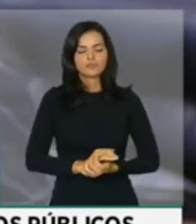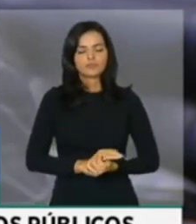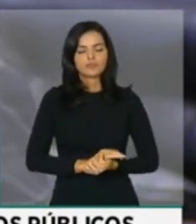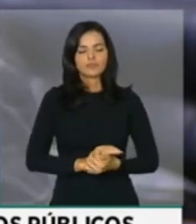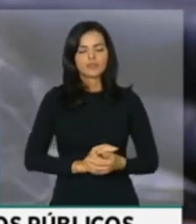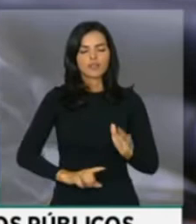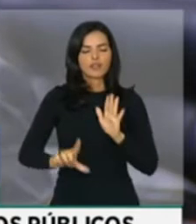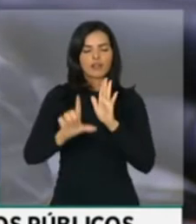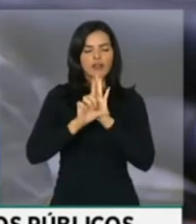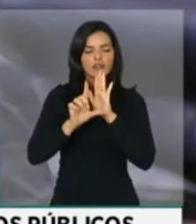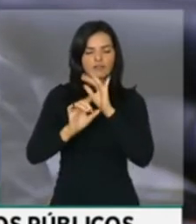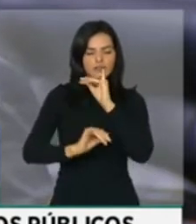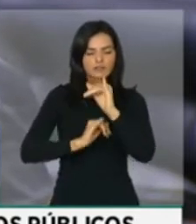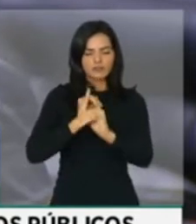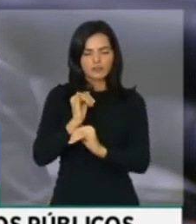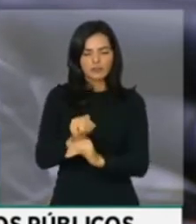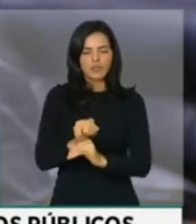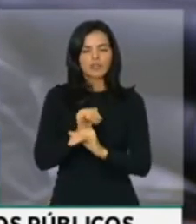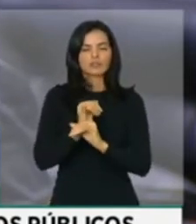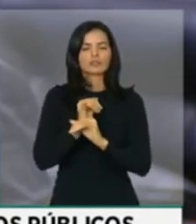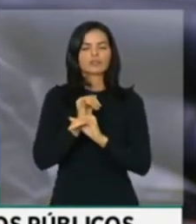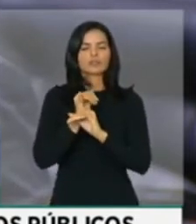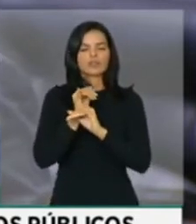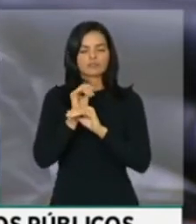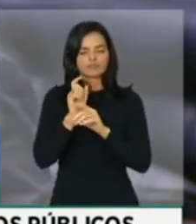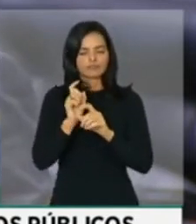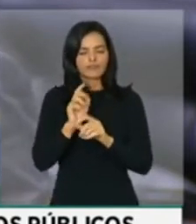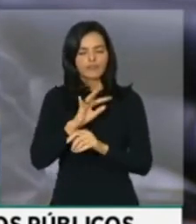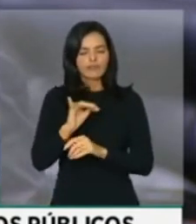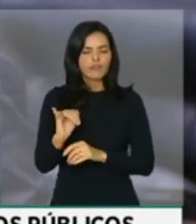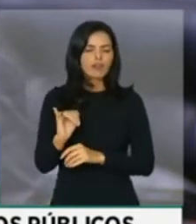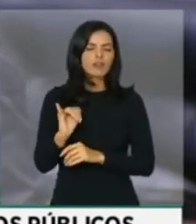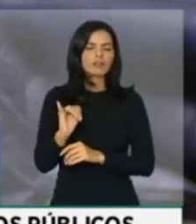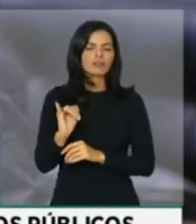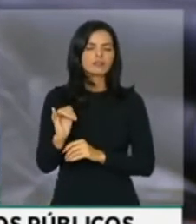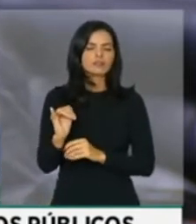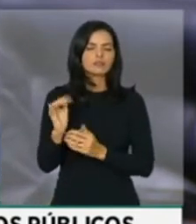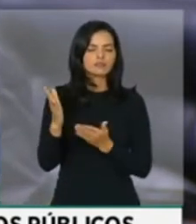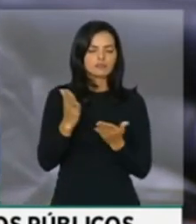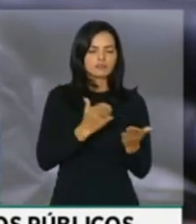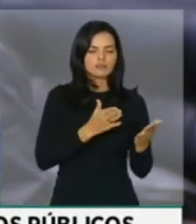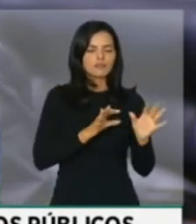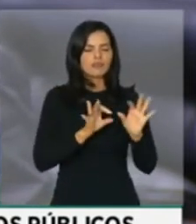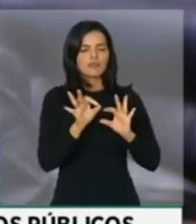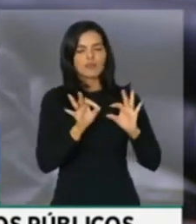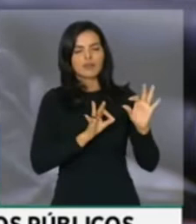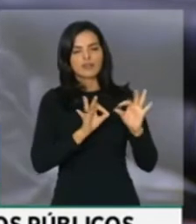da informática virá no plano de